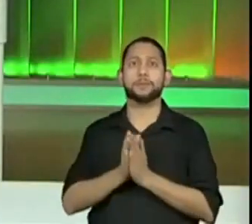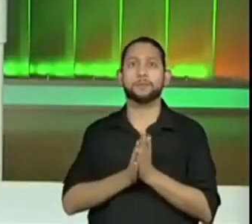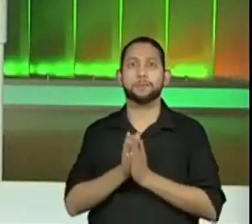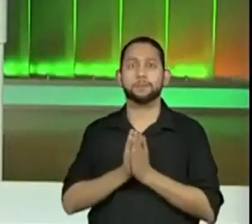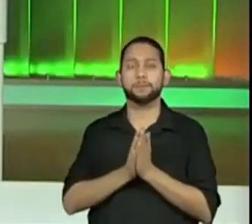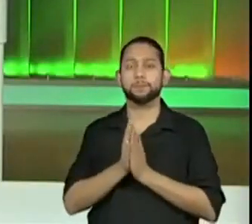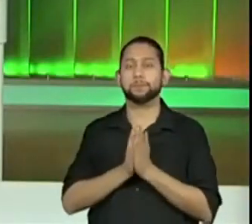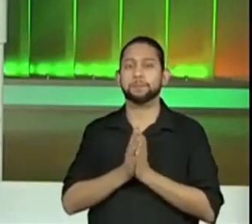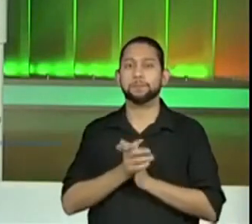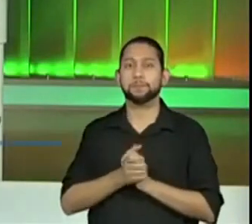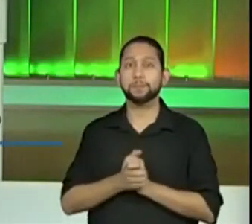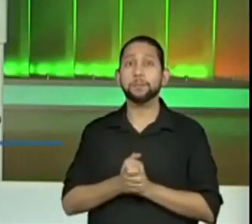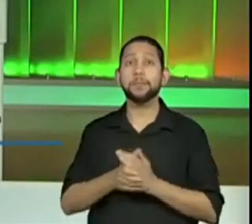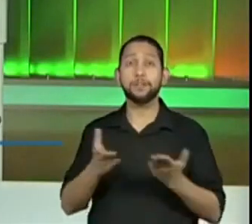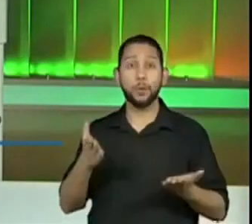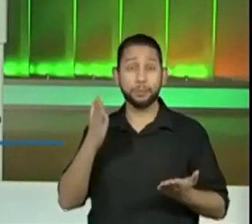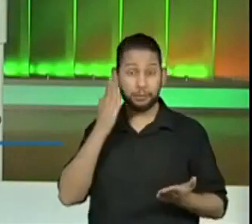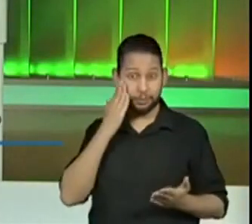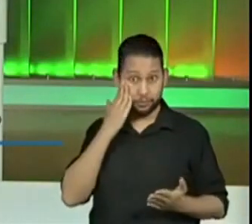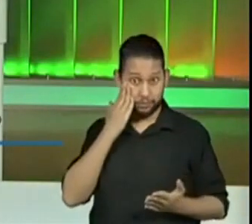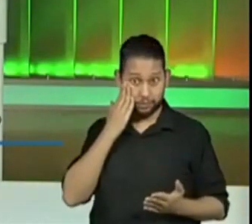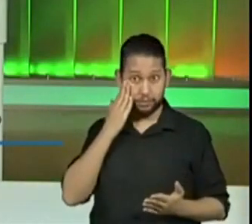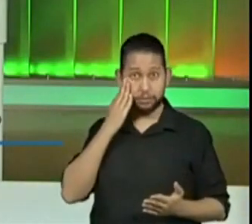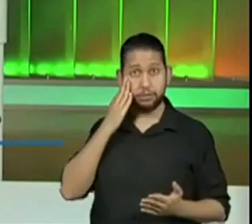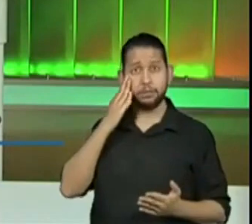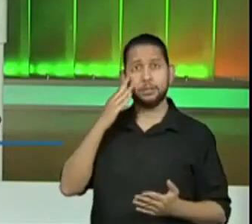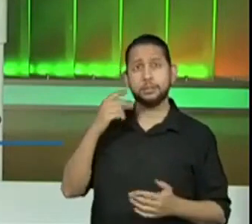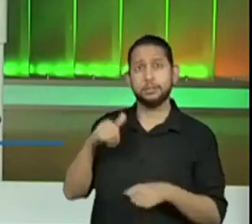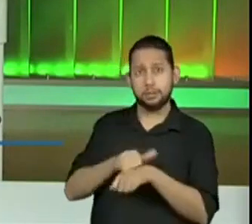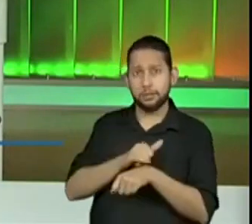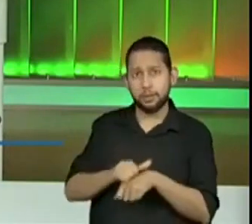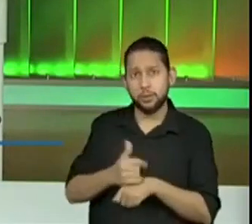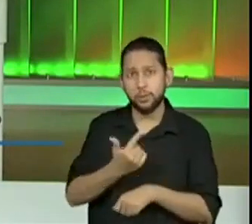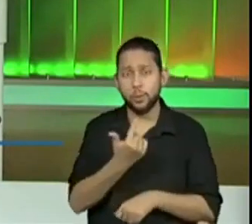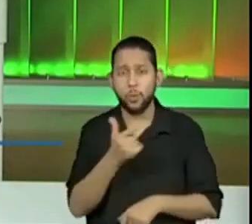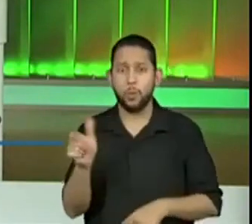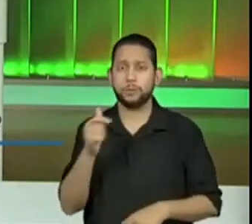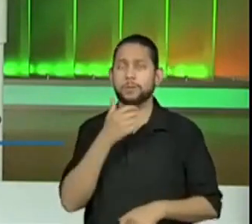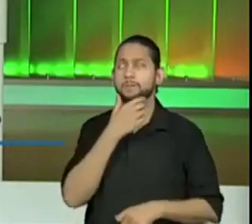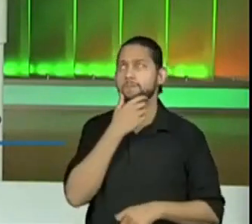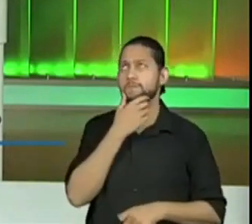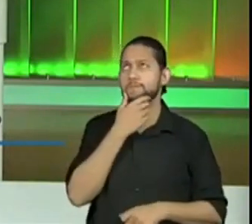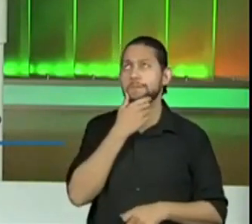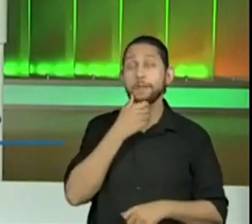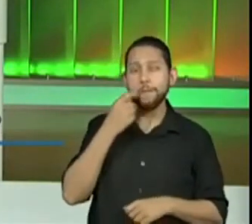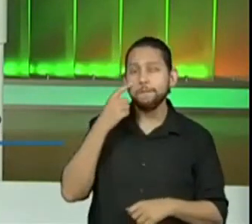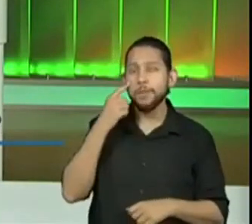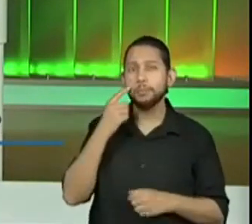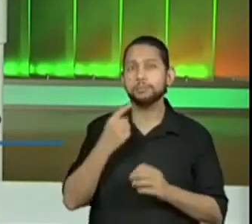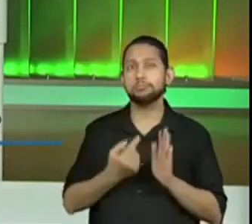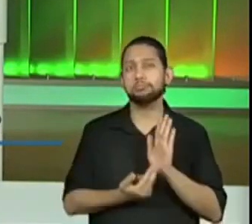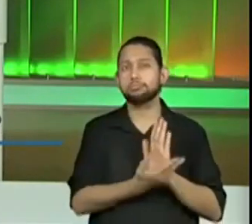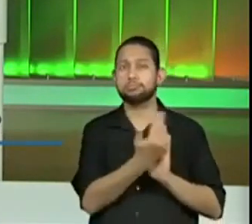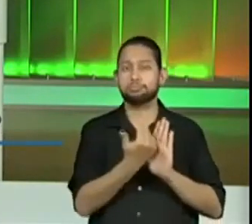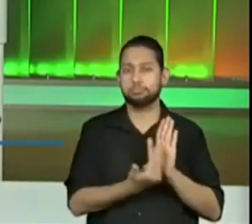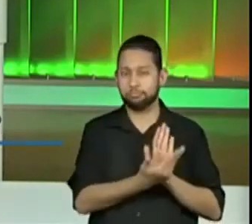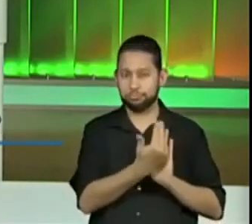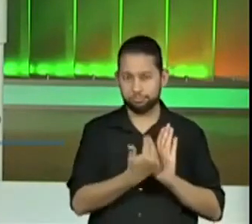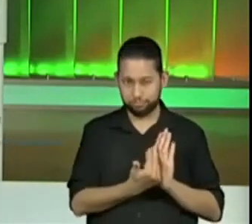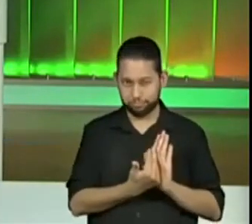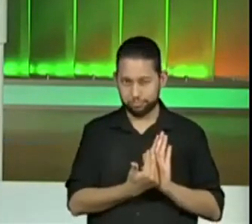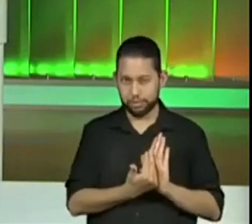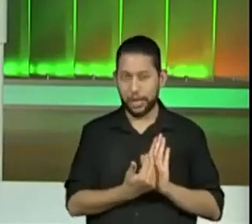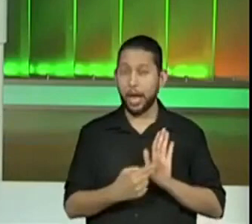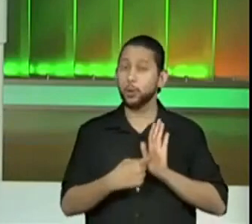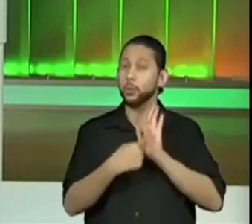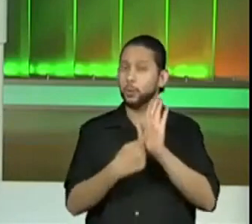Agora, gente vai entender essa mesma situação, só que através das figuras. Vamos ver se vocês entendem a mesma